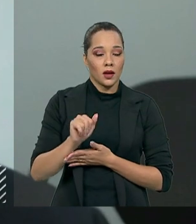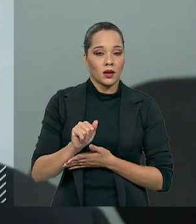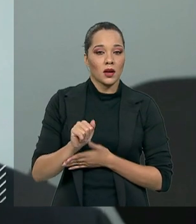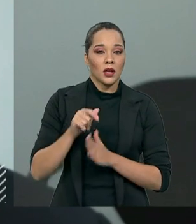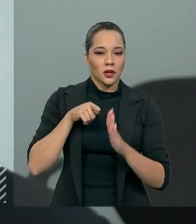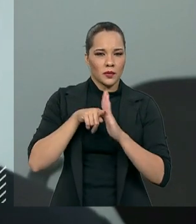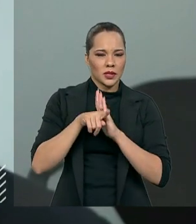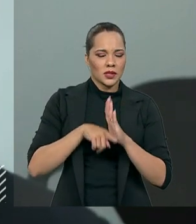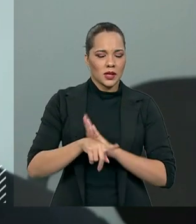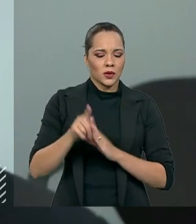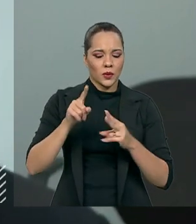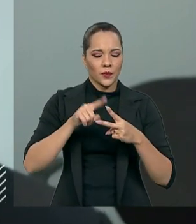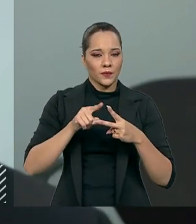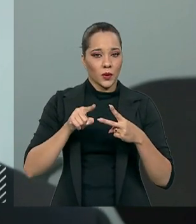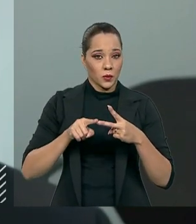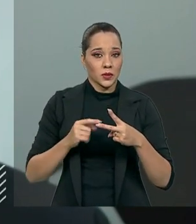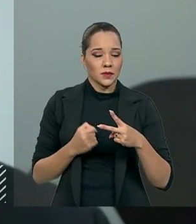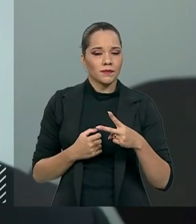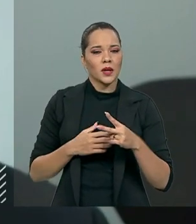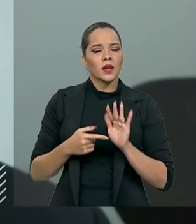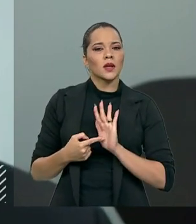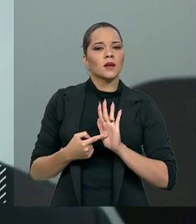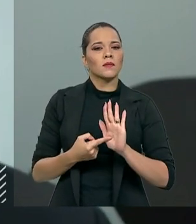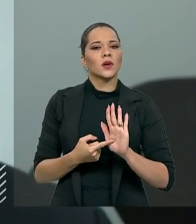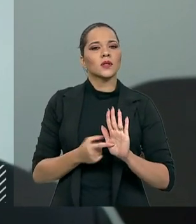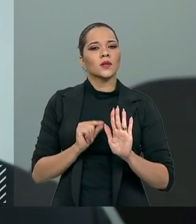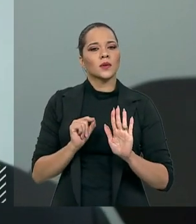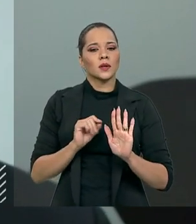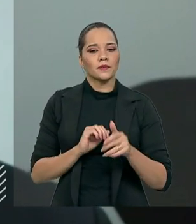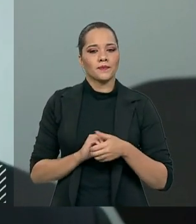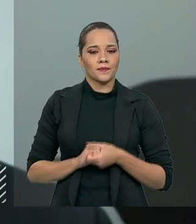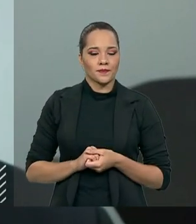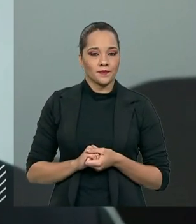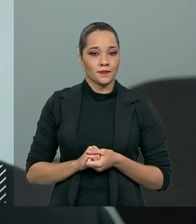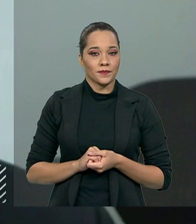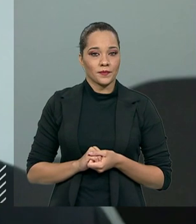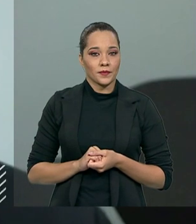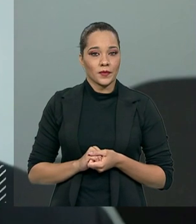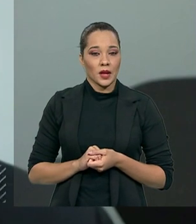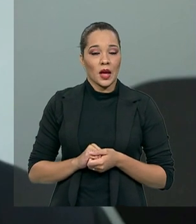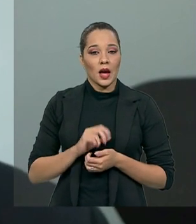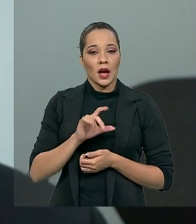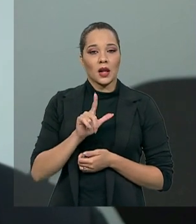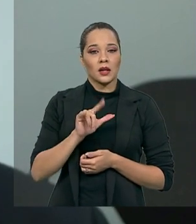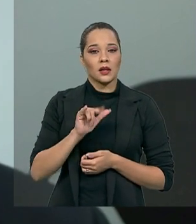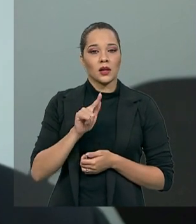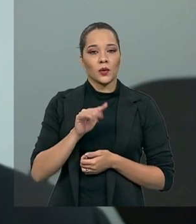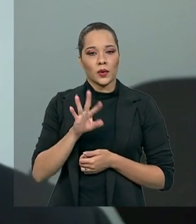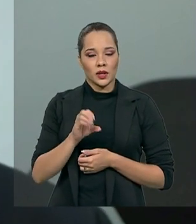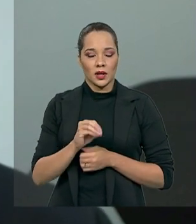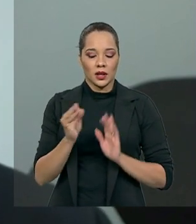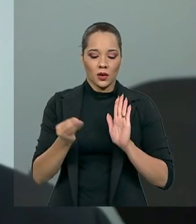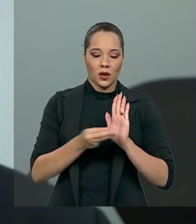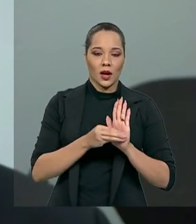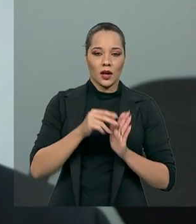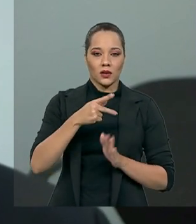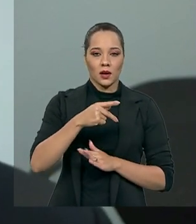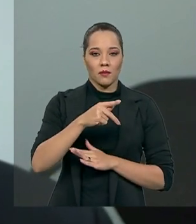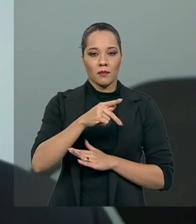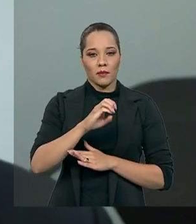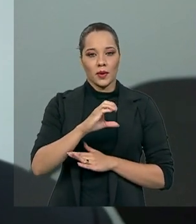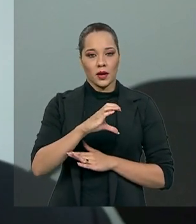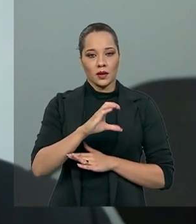Sérgio Goberto e Rodrigo Araí, que mostra o seguinte. A alíquota uniforme que está prevista na PEC 45,